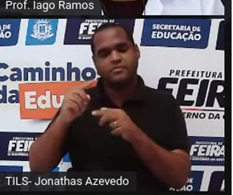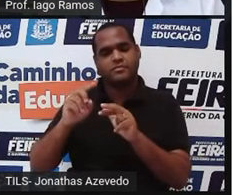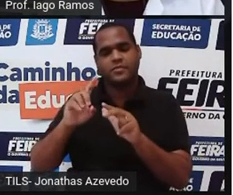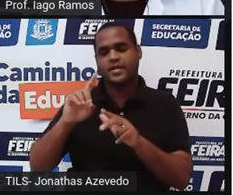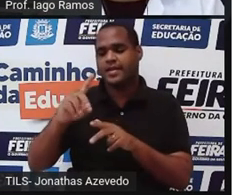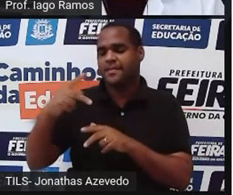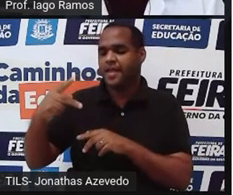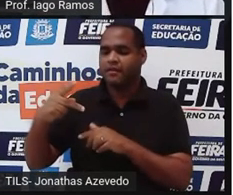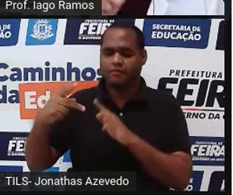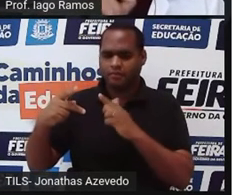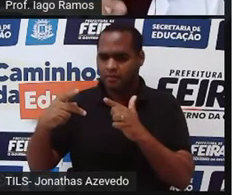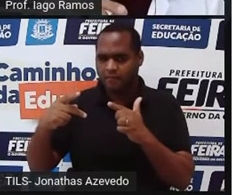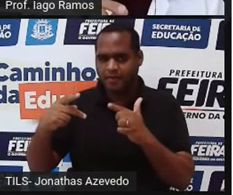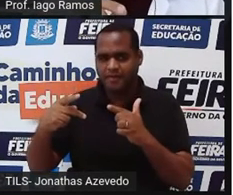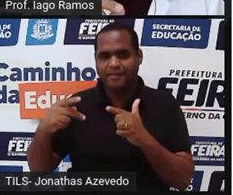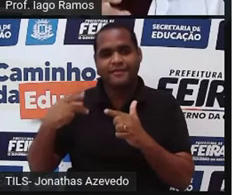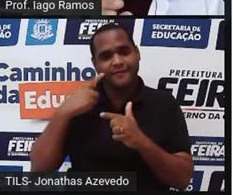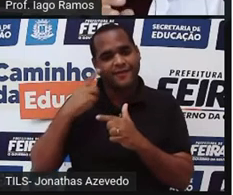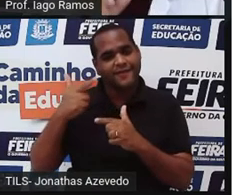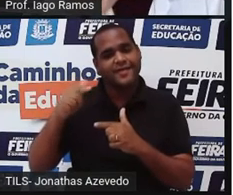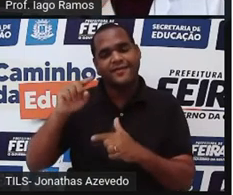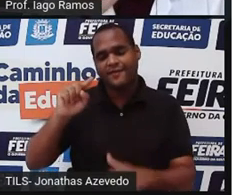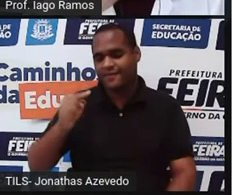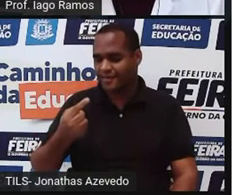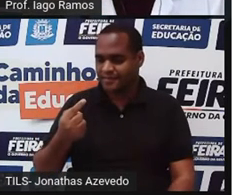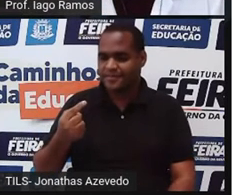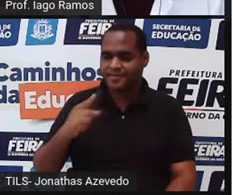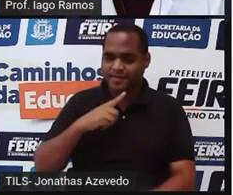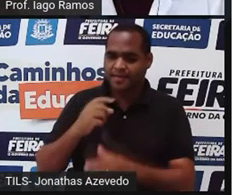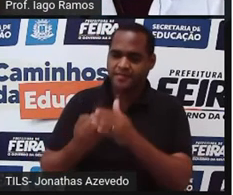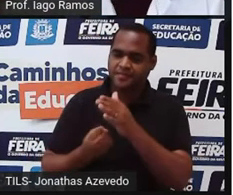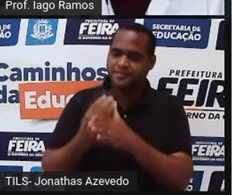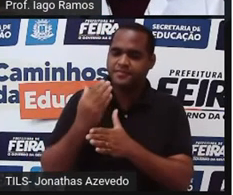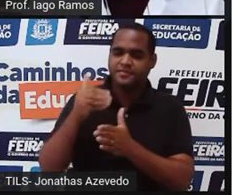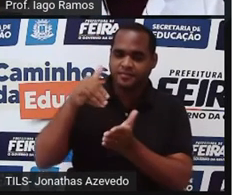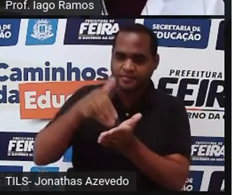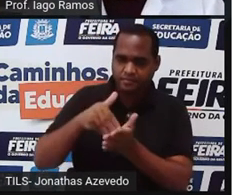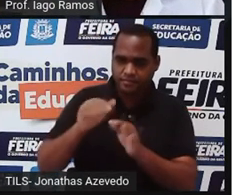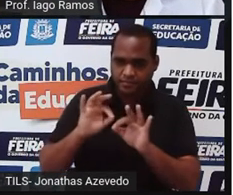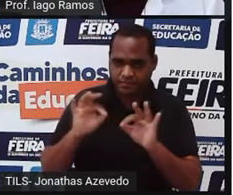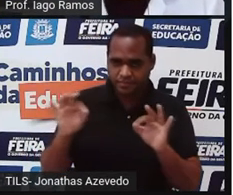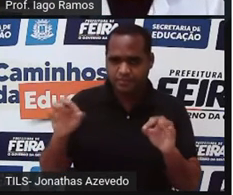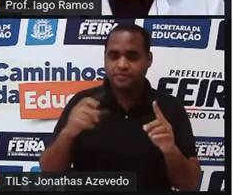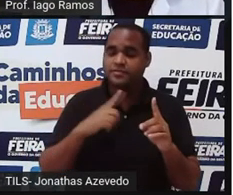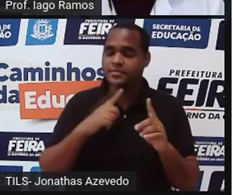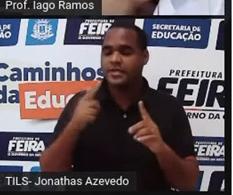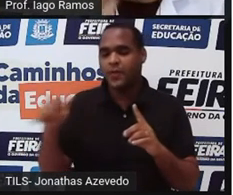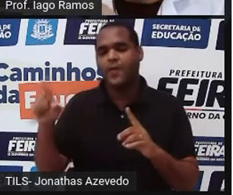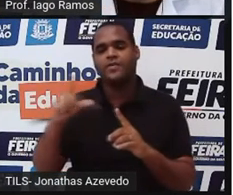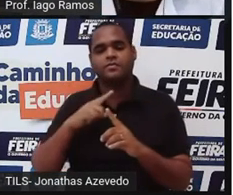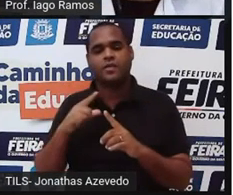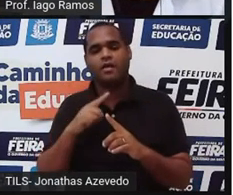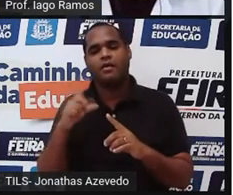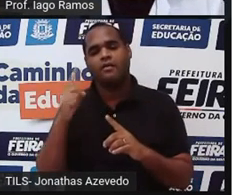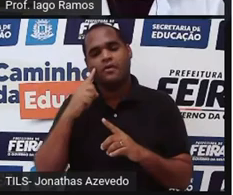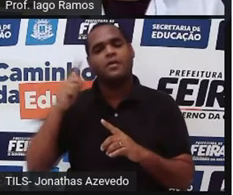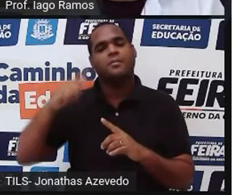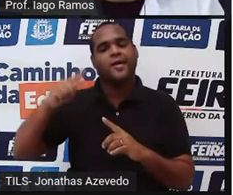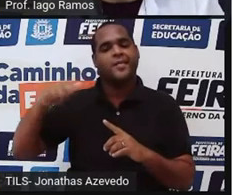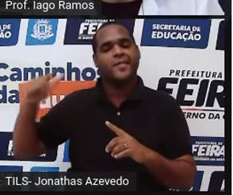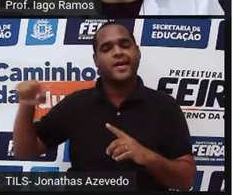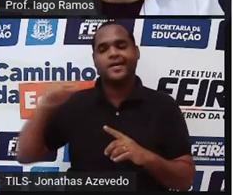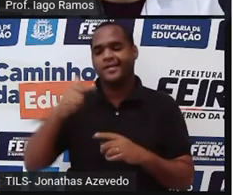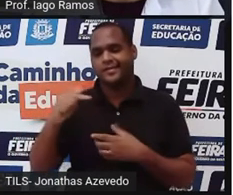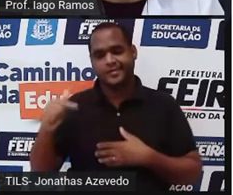não é periódica? Quando depois da vírgula aparecem infinitos algarismos, mas não há uma repetição